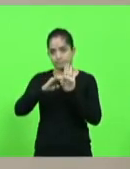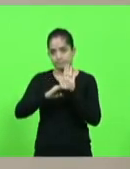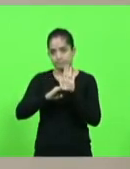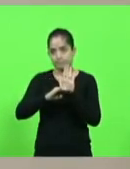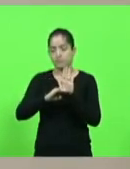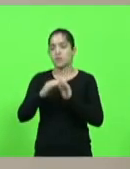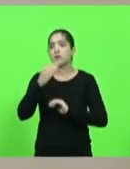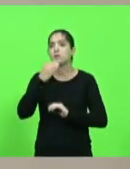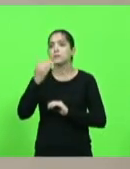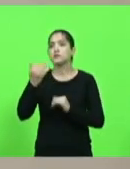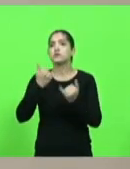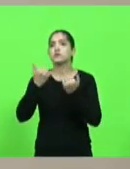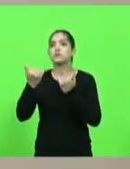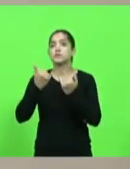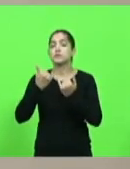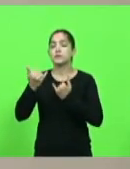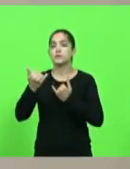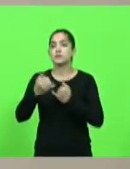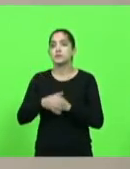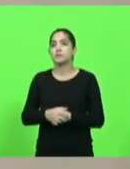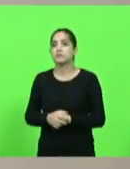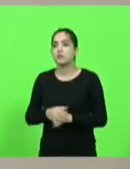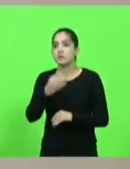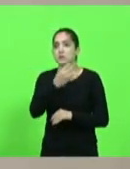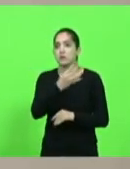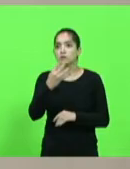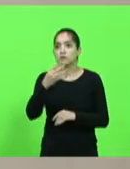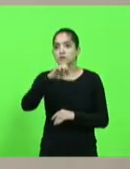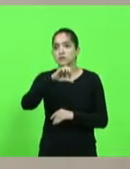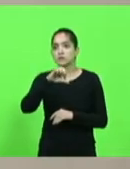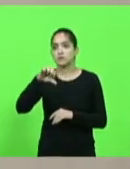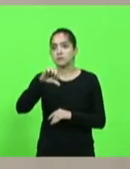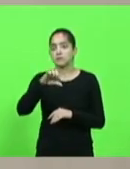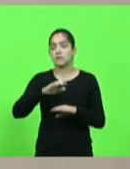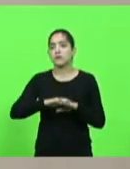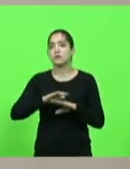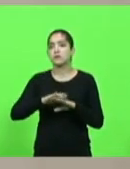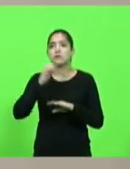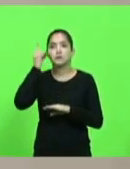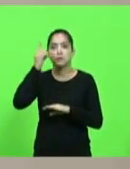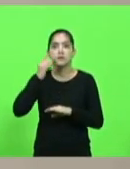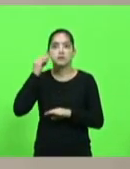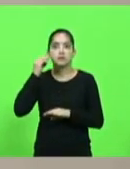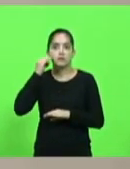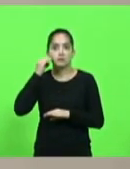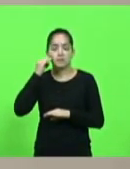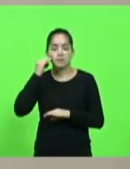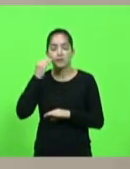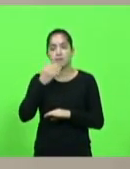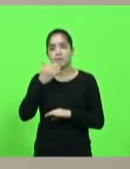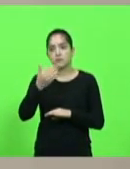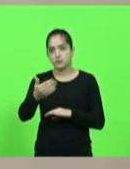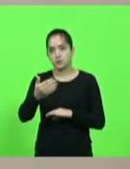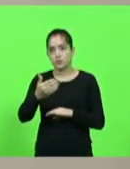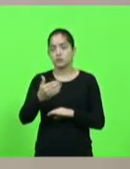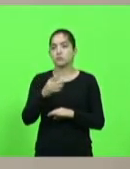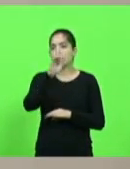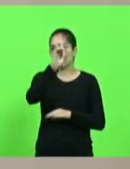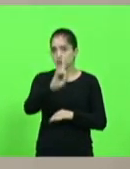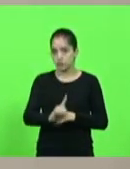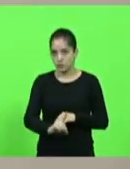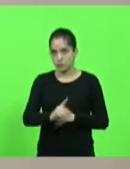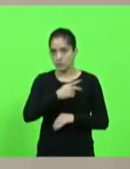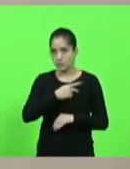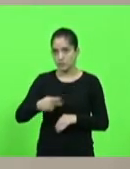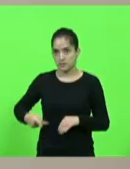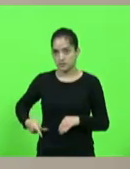Pedidos de informação. Pedido de informação 499, autor, deputada Marlene Fengler, solicitando ao diretor-presidente da